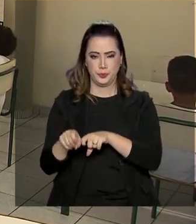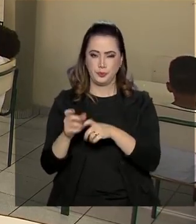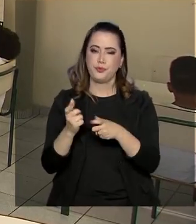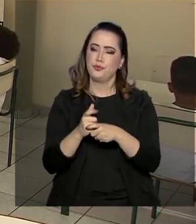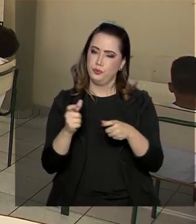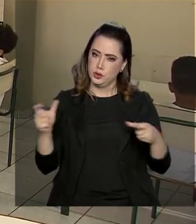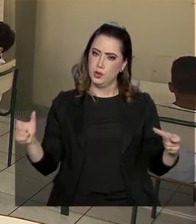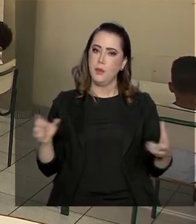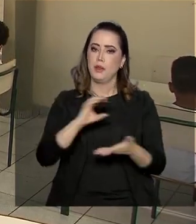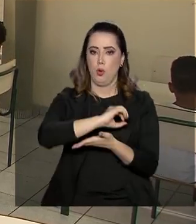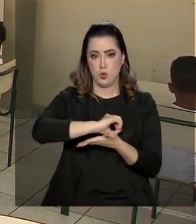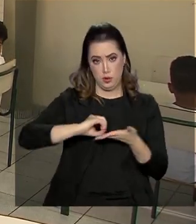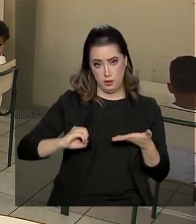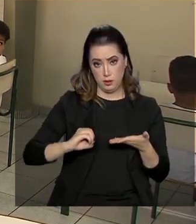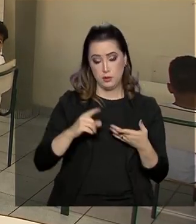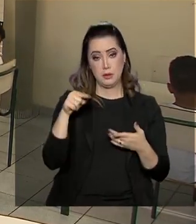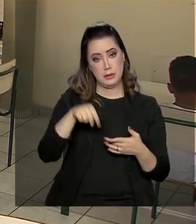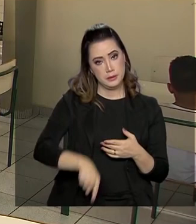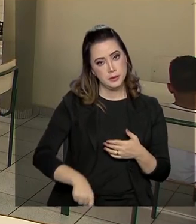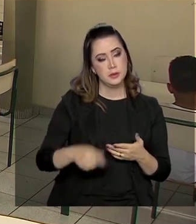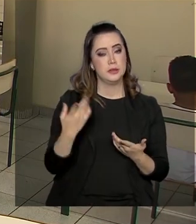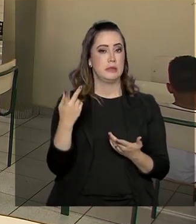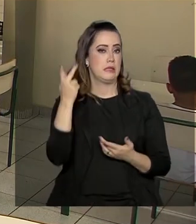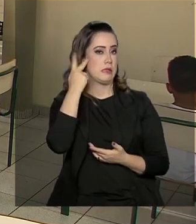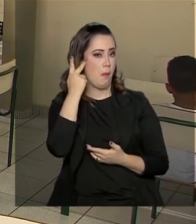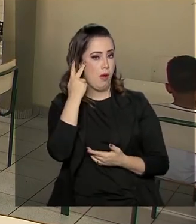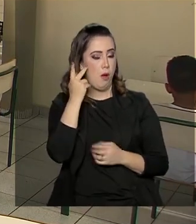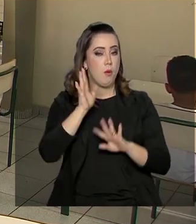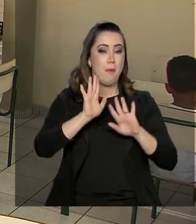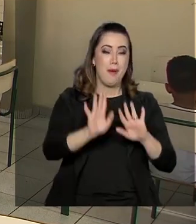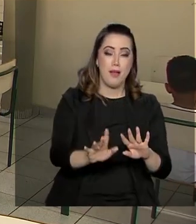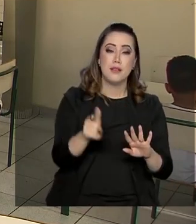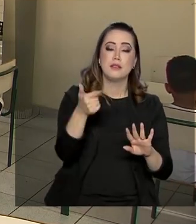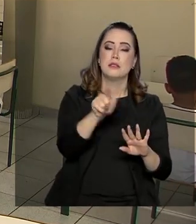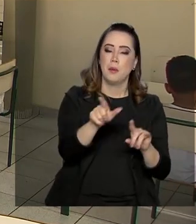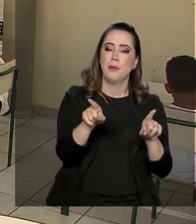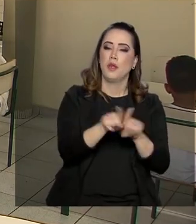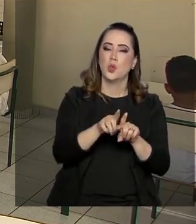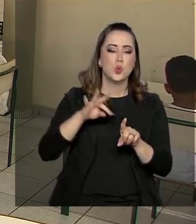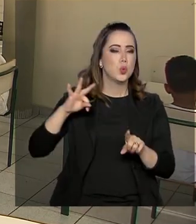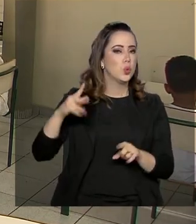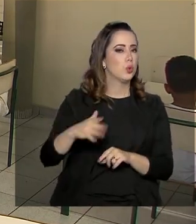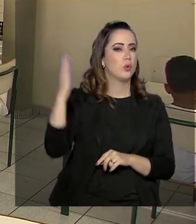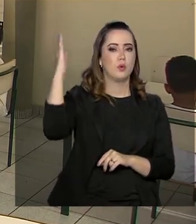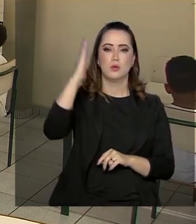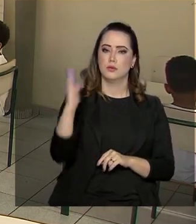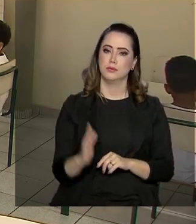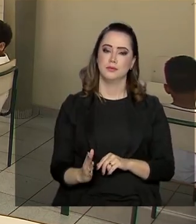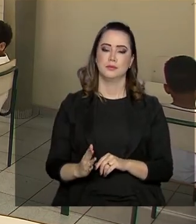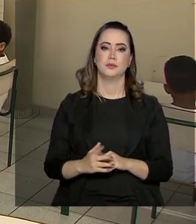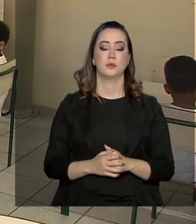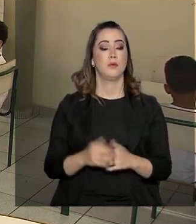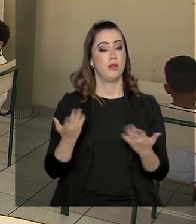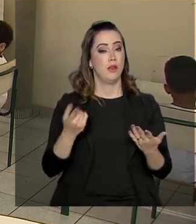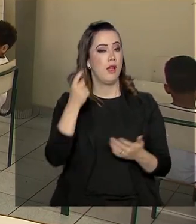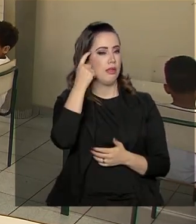essa quantidade, não apenas aqui na capital paulista, mas nas escolas de todo o Brasil.